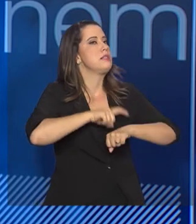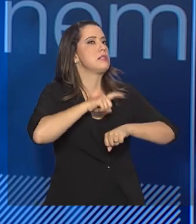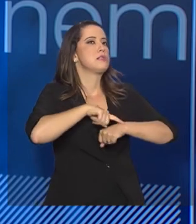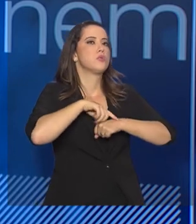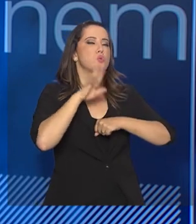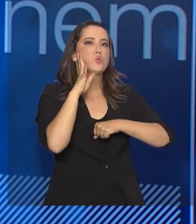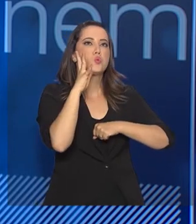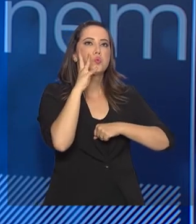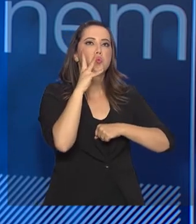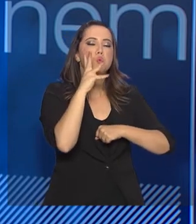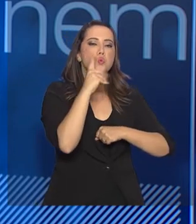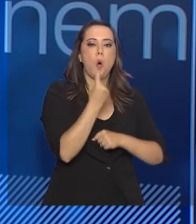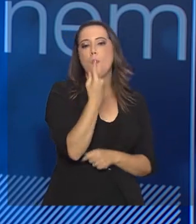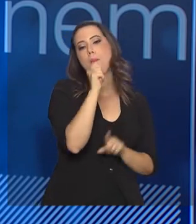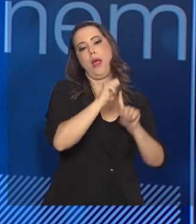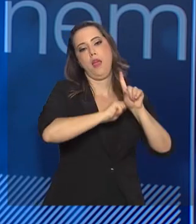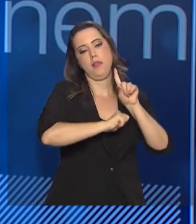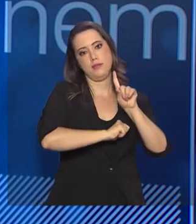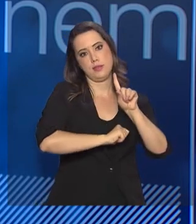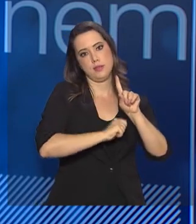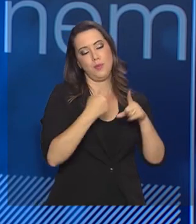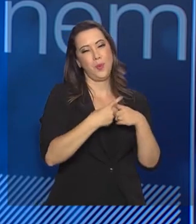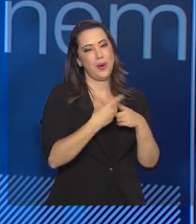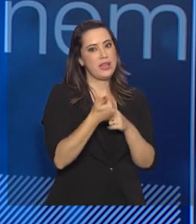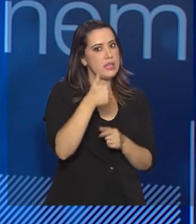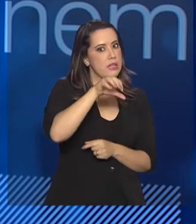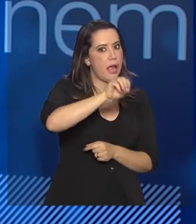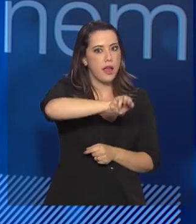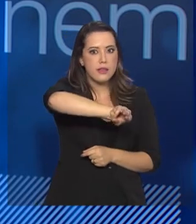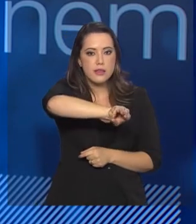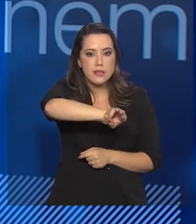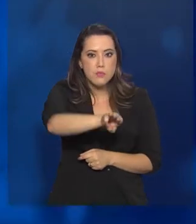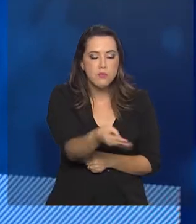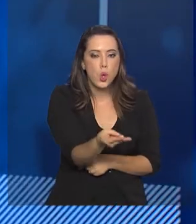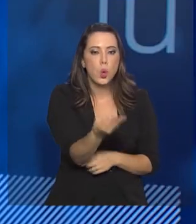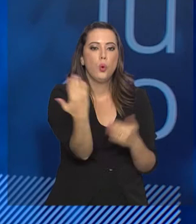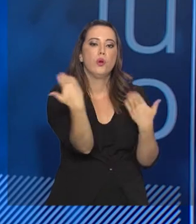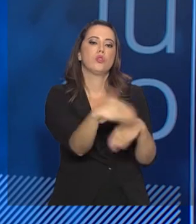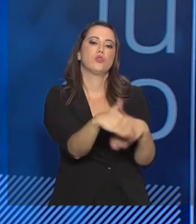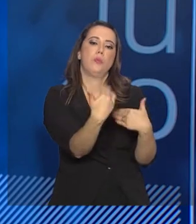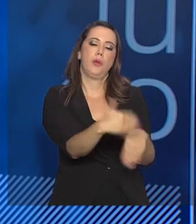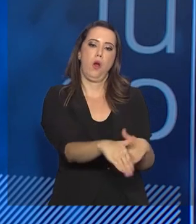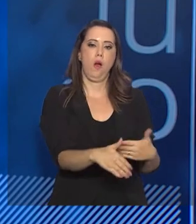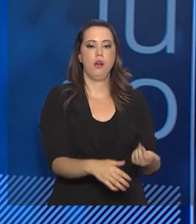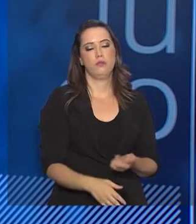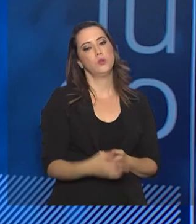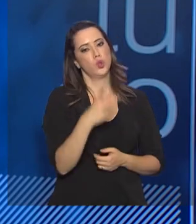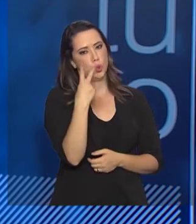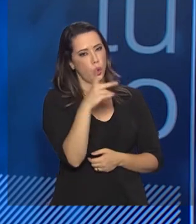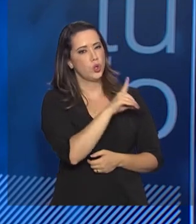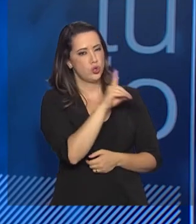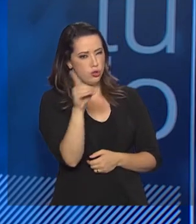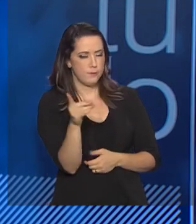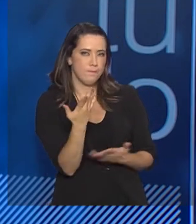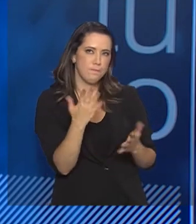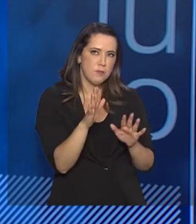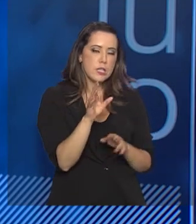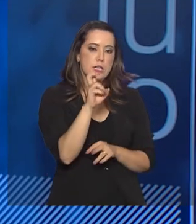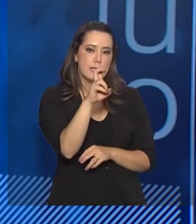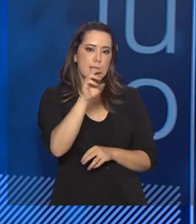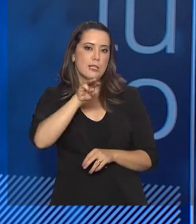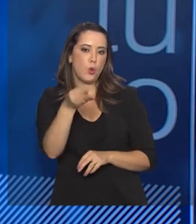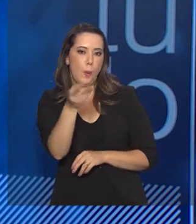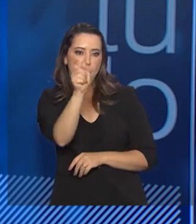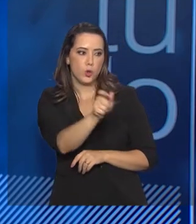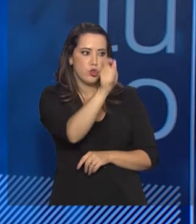impressão. São 10 milhões e 200 mil provas esse ano. Porque são em dois dias, 5 milhões e 100 candidatos. Então, 10 milhões e 200 mil